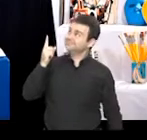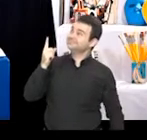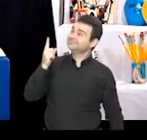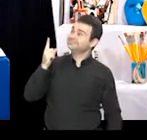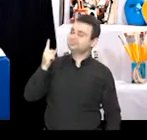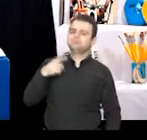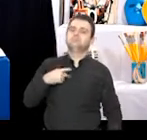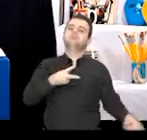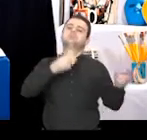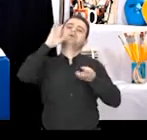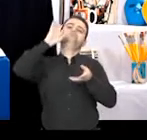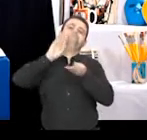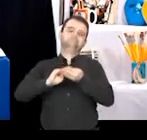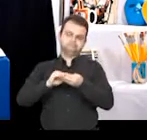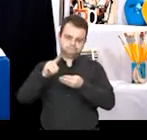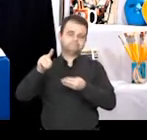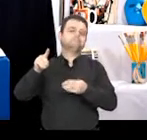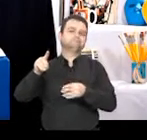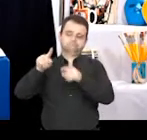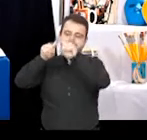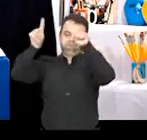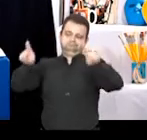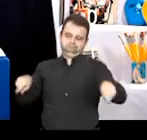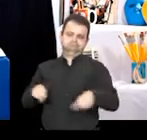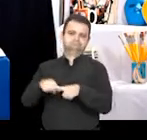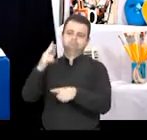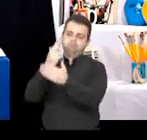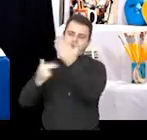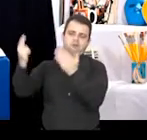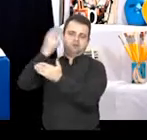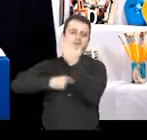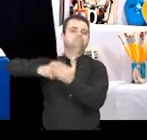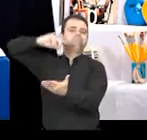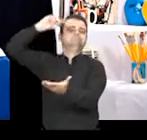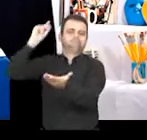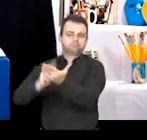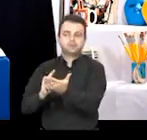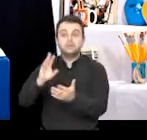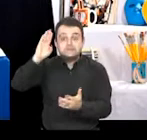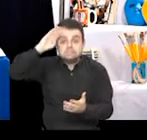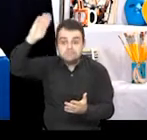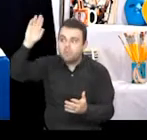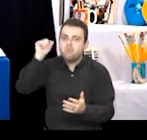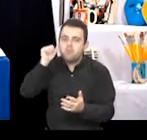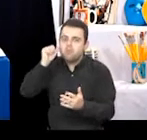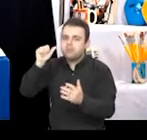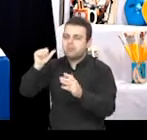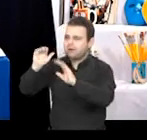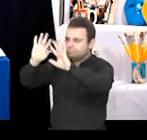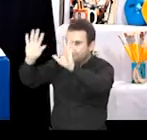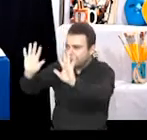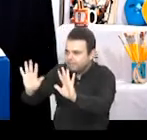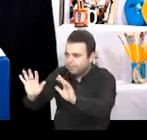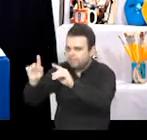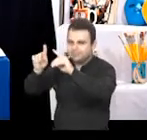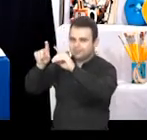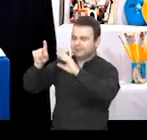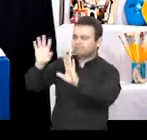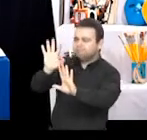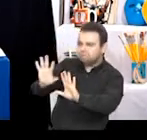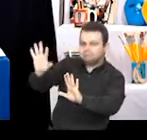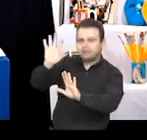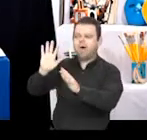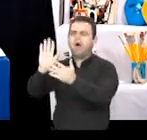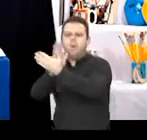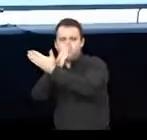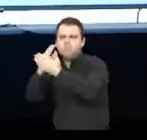imediatamente a obra original. Porque nós preservamos a parte principal da forma e alteramos algumas